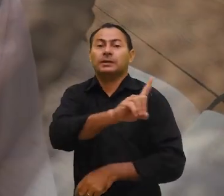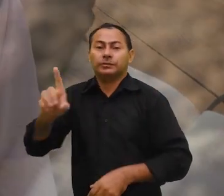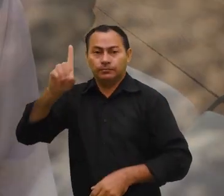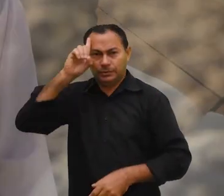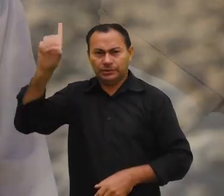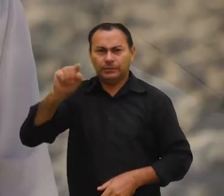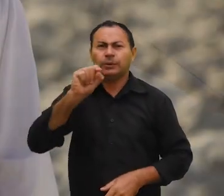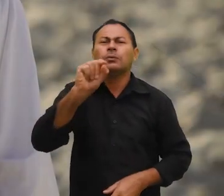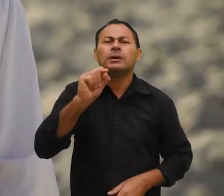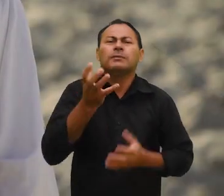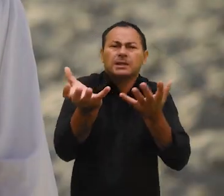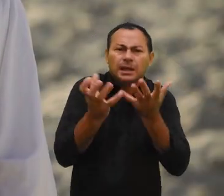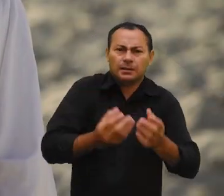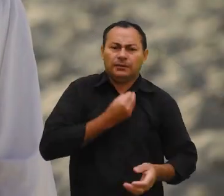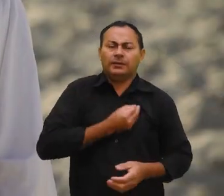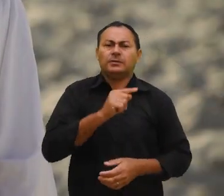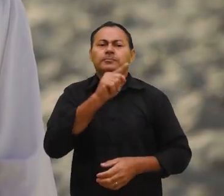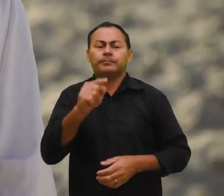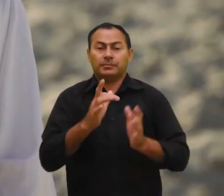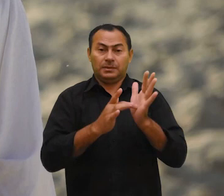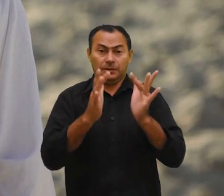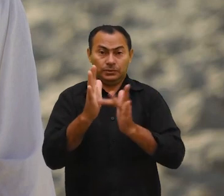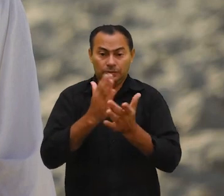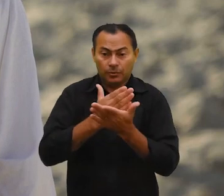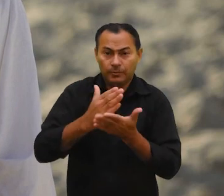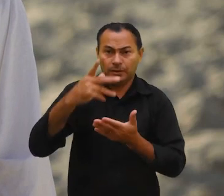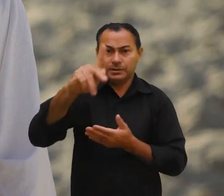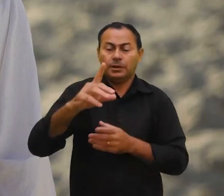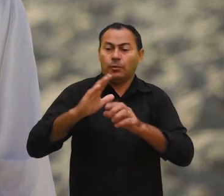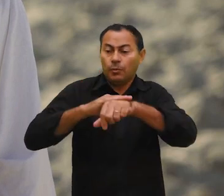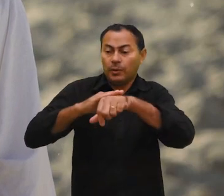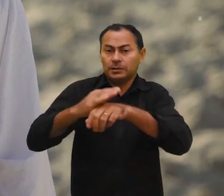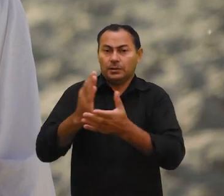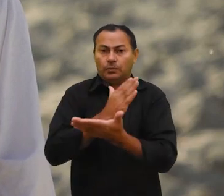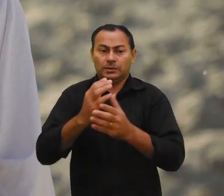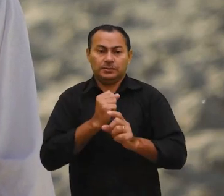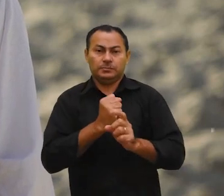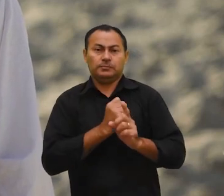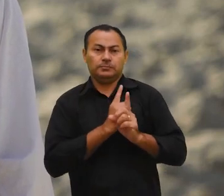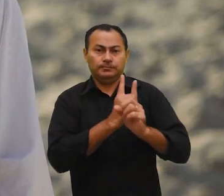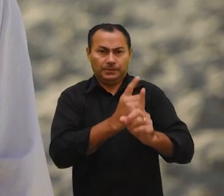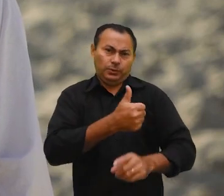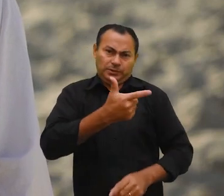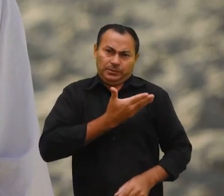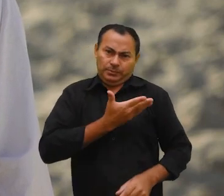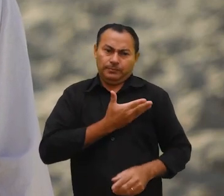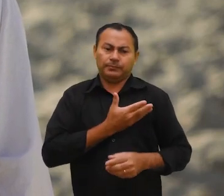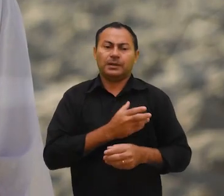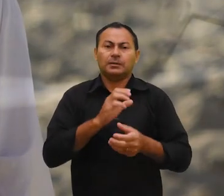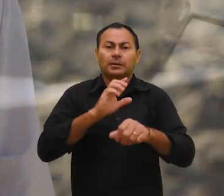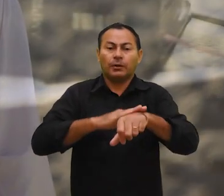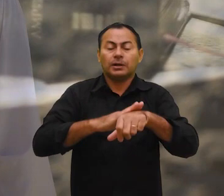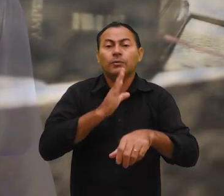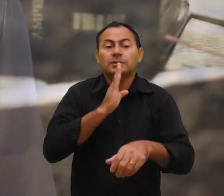dia. O que você quer da vida, hein? Foi assim que Jesus iniciou o seu diálogo com alguns apóstolos. Assim que